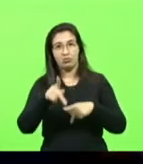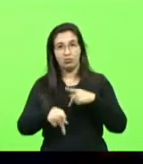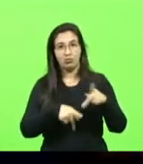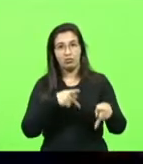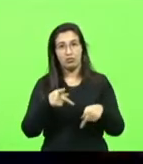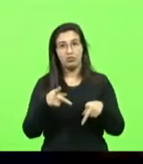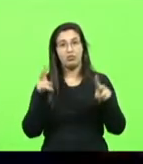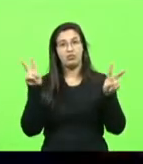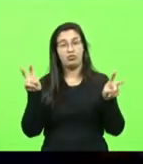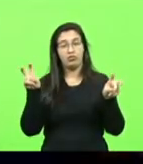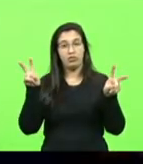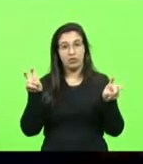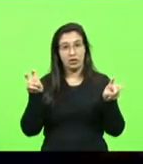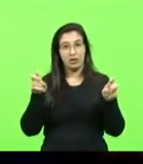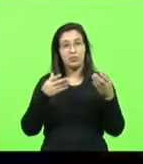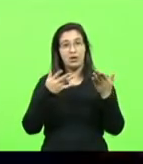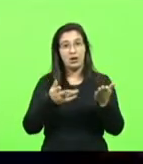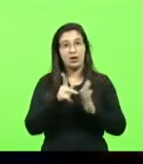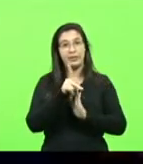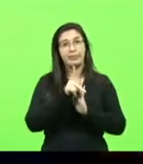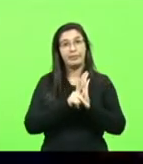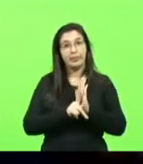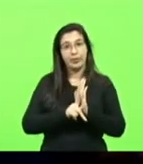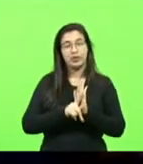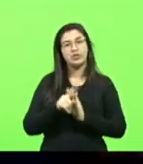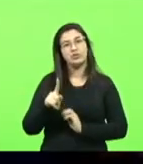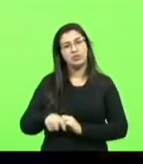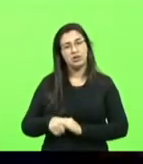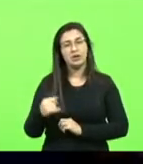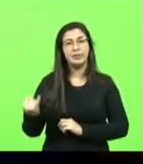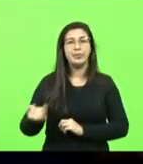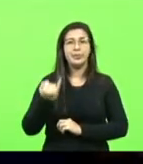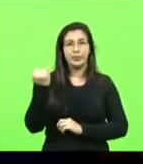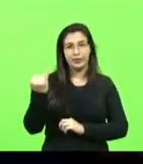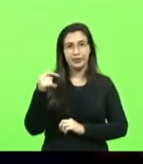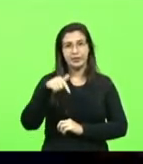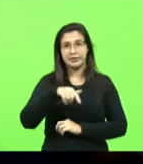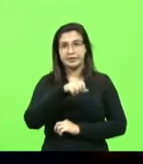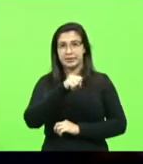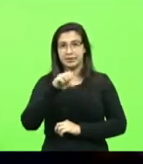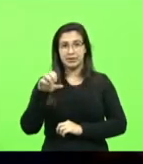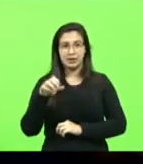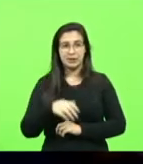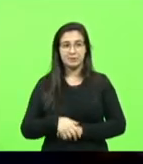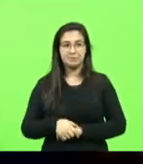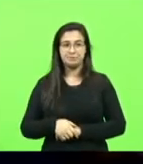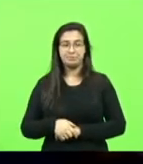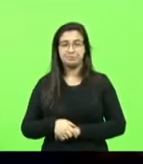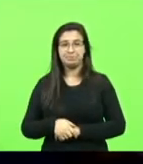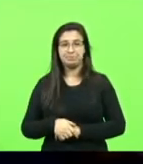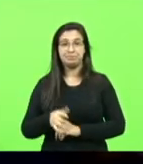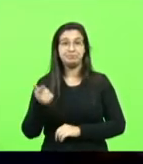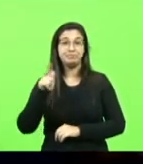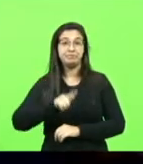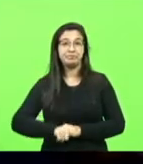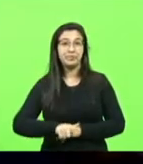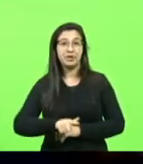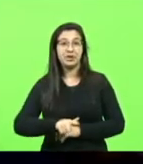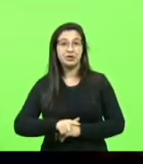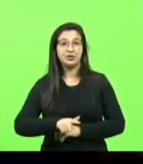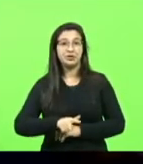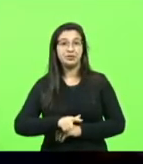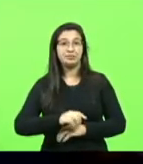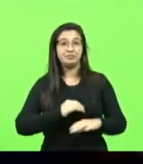projeto extremamente importante e vital para Santa Catarina. O outro é a Ferrovia Leste-Oeste,